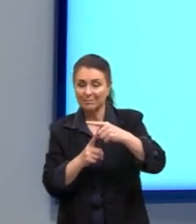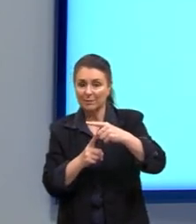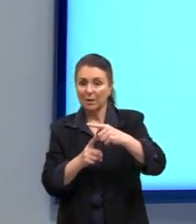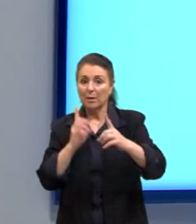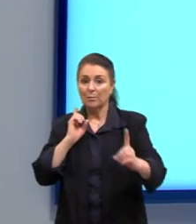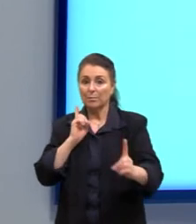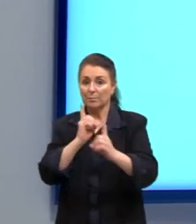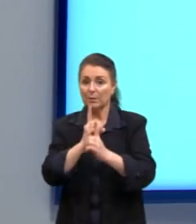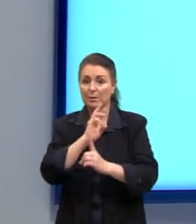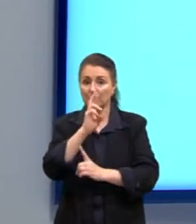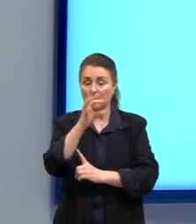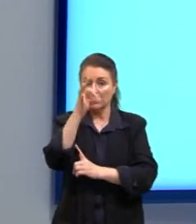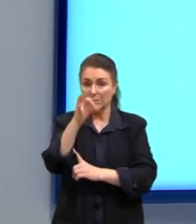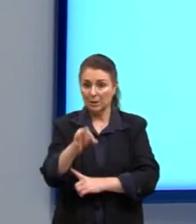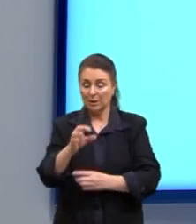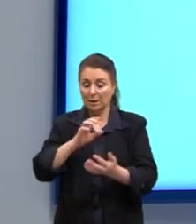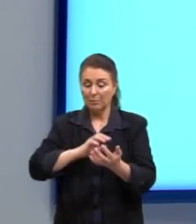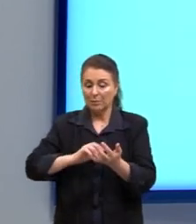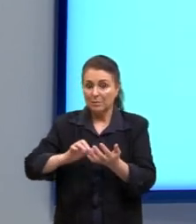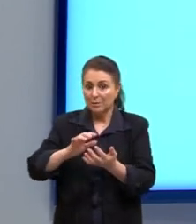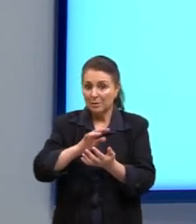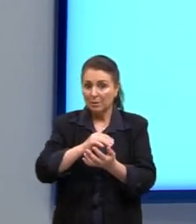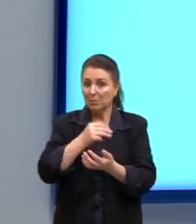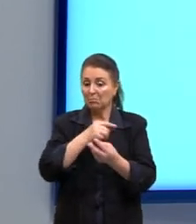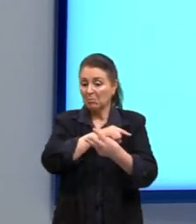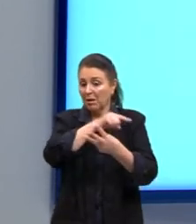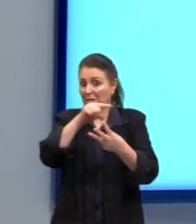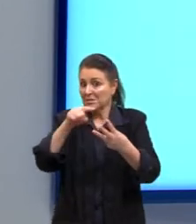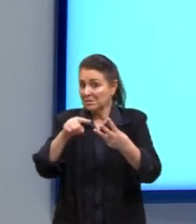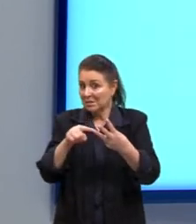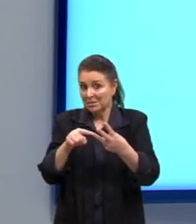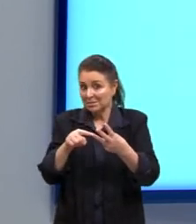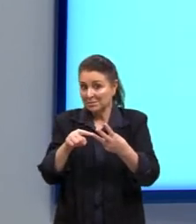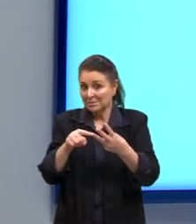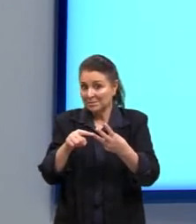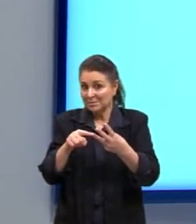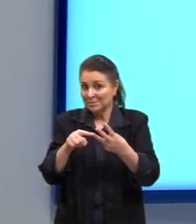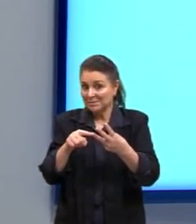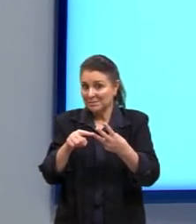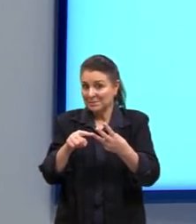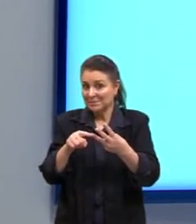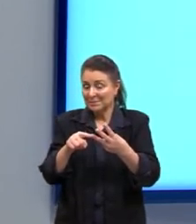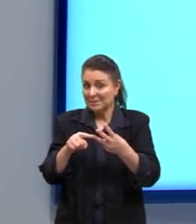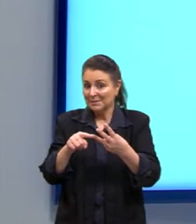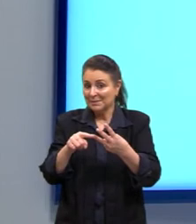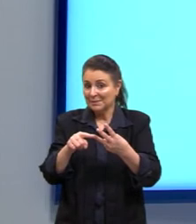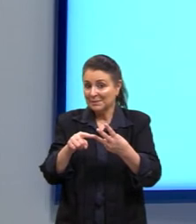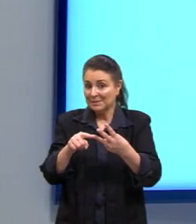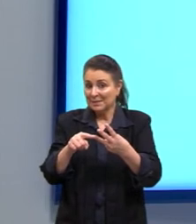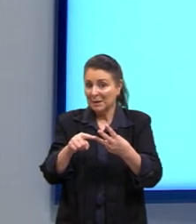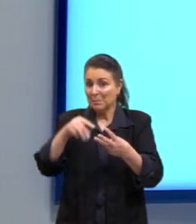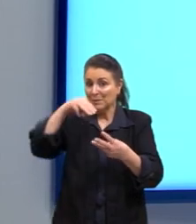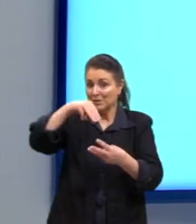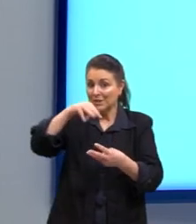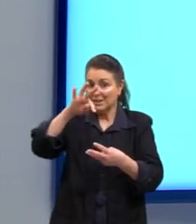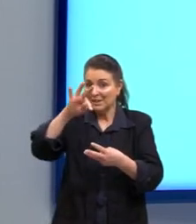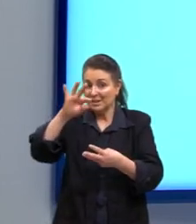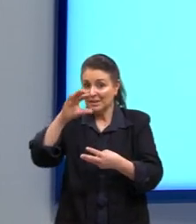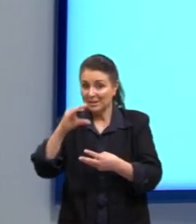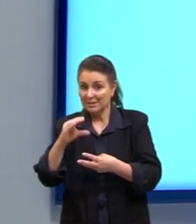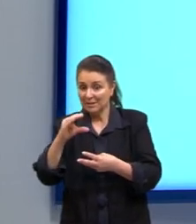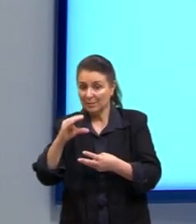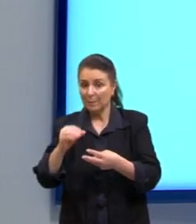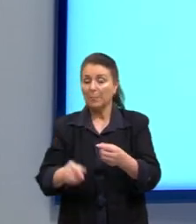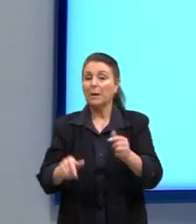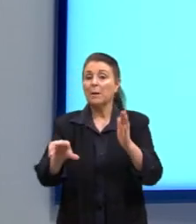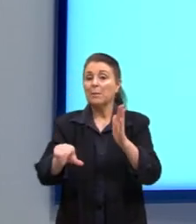resposta correta, vamos calcular as três medidas de tendência central. A primeira que eu trouxe aqui seria a média.